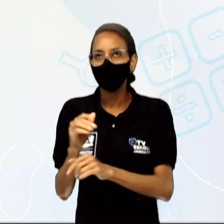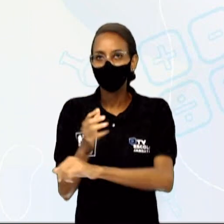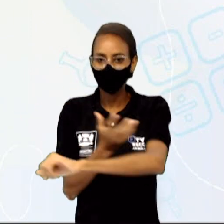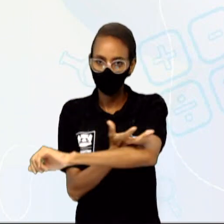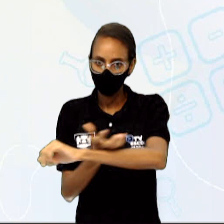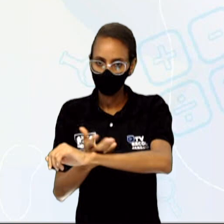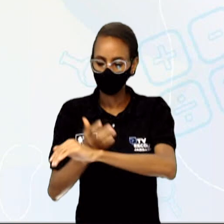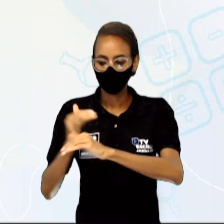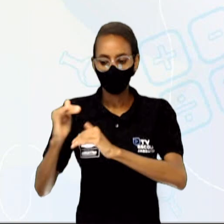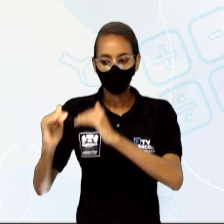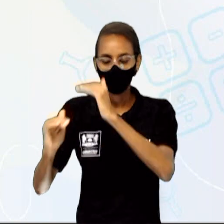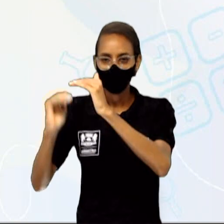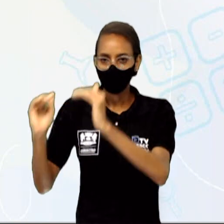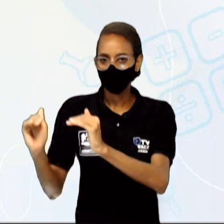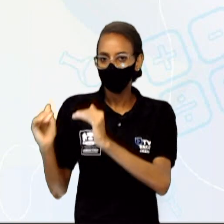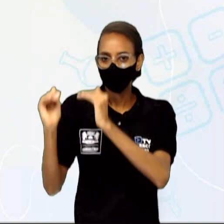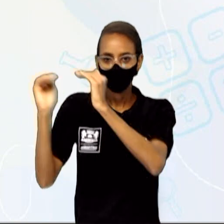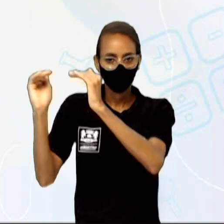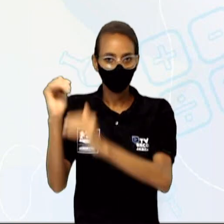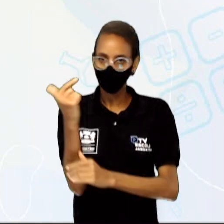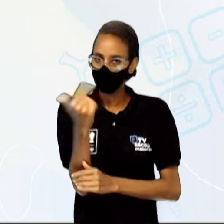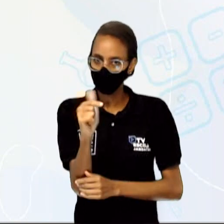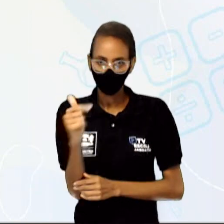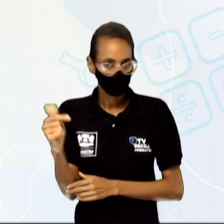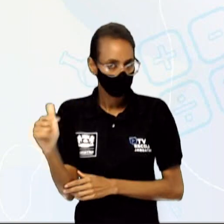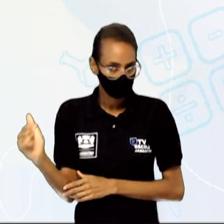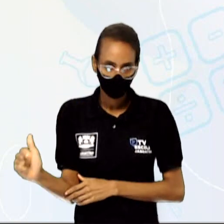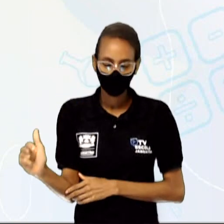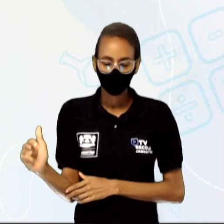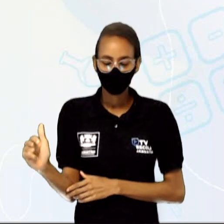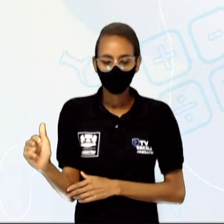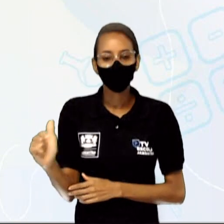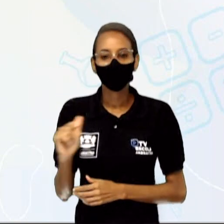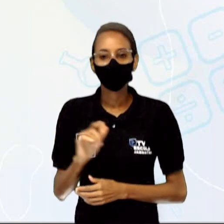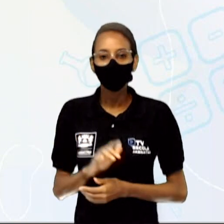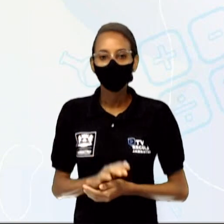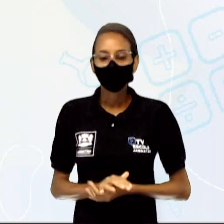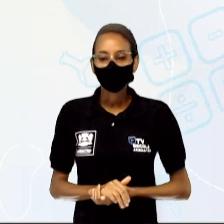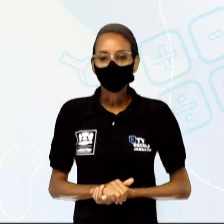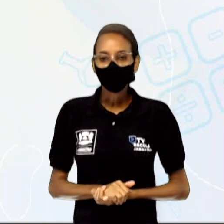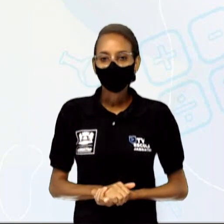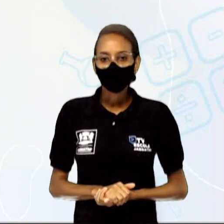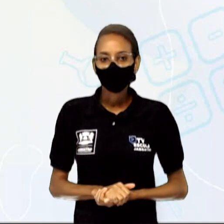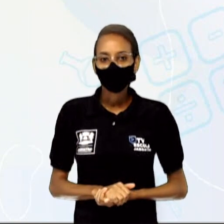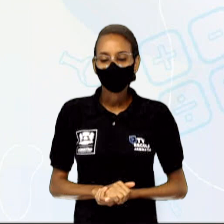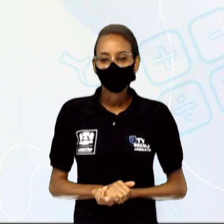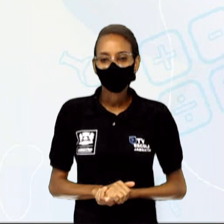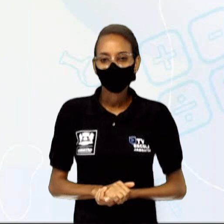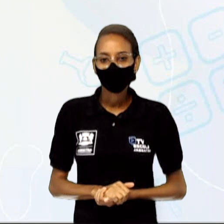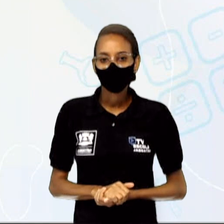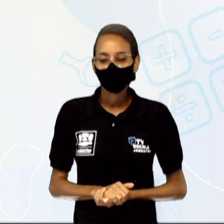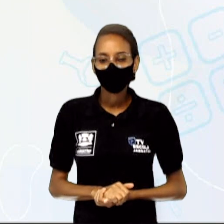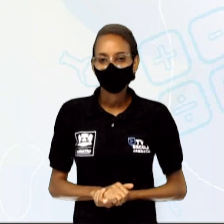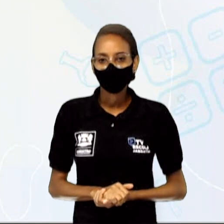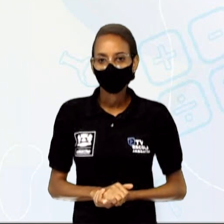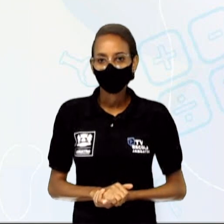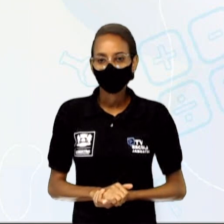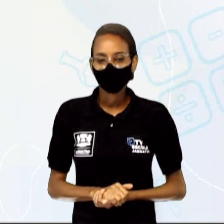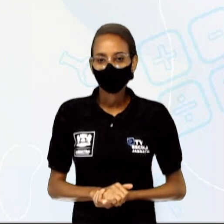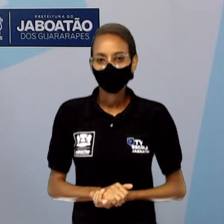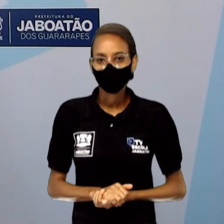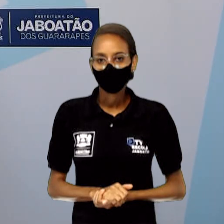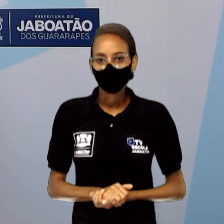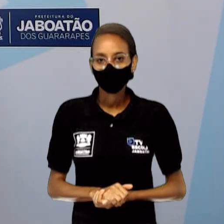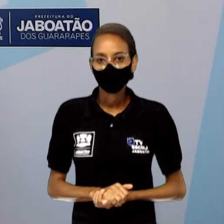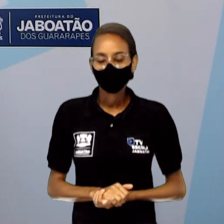dos musgos, as samambaias, as licófitas. Mas nos chamados vegetais superiores, ele não vai estar presente, o centríolo.